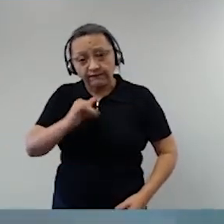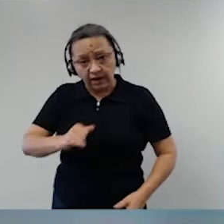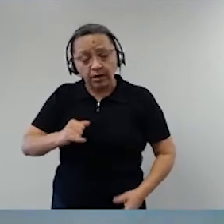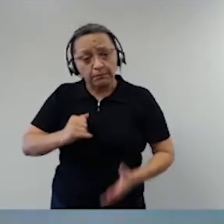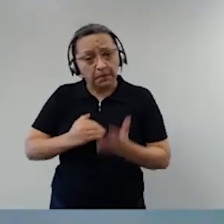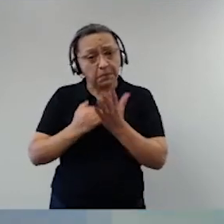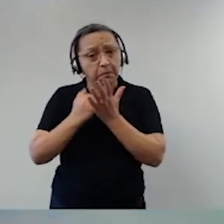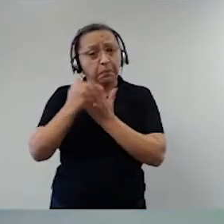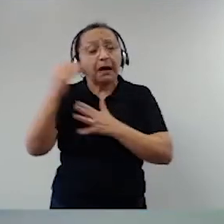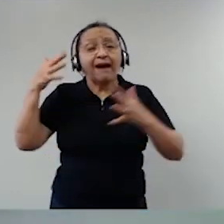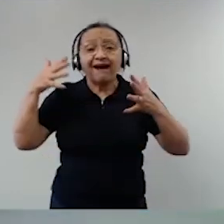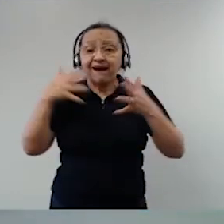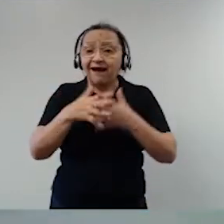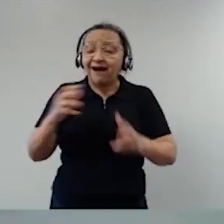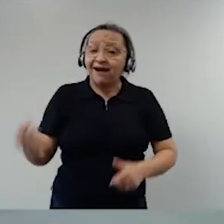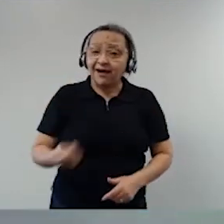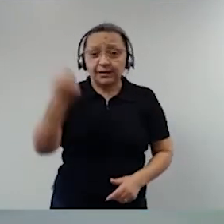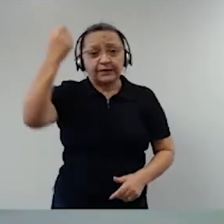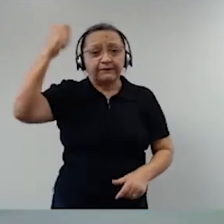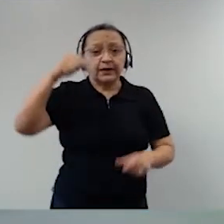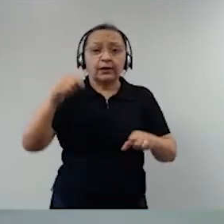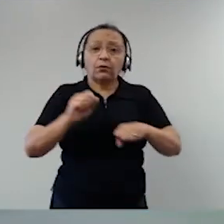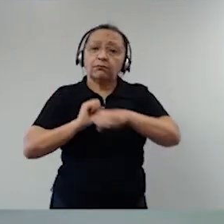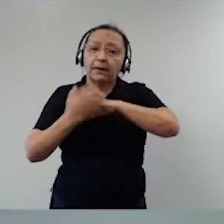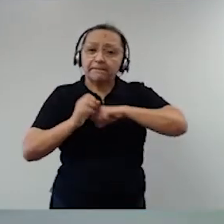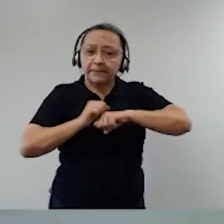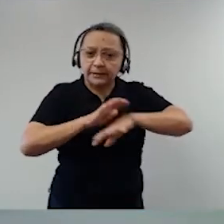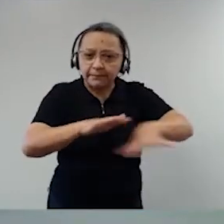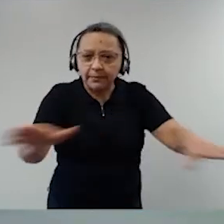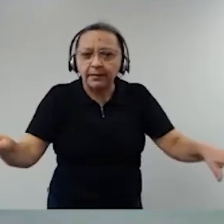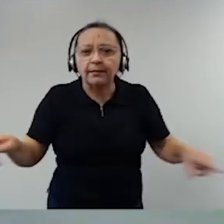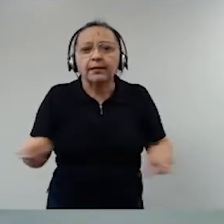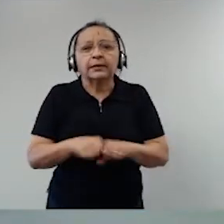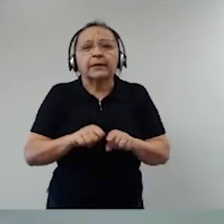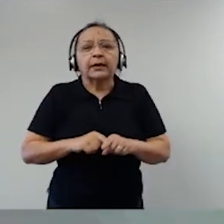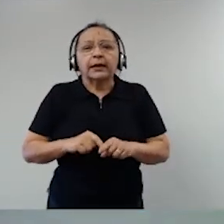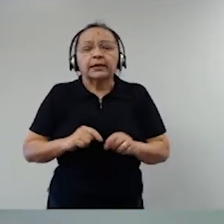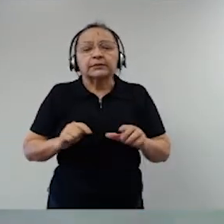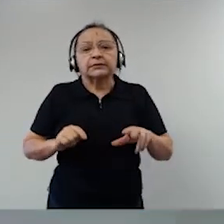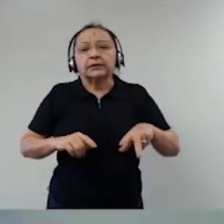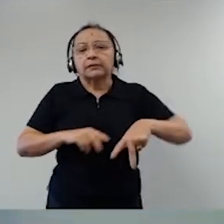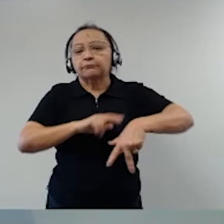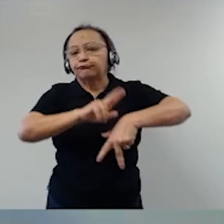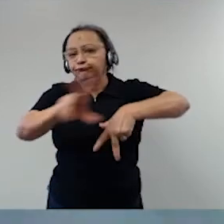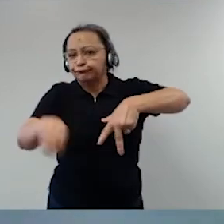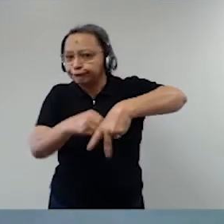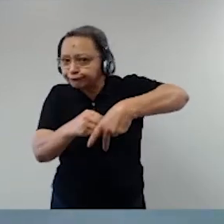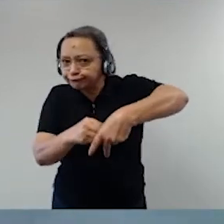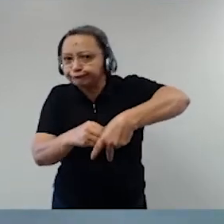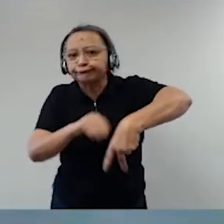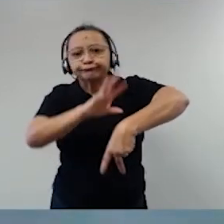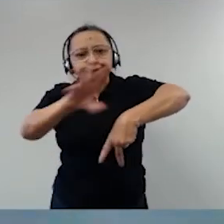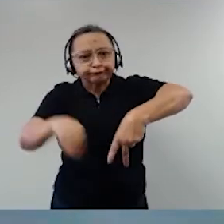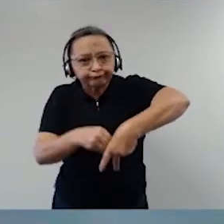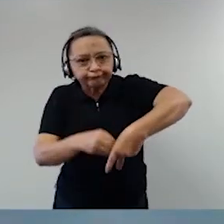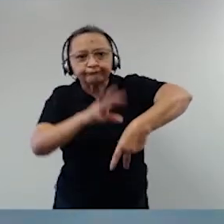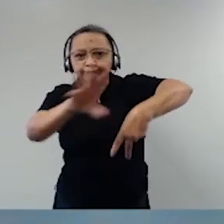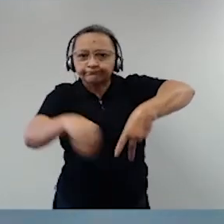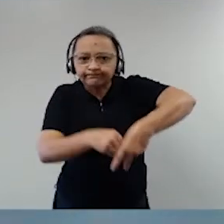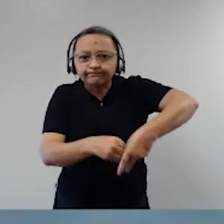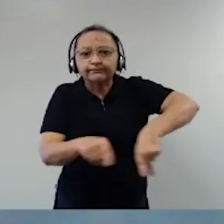desigualdade social, o problema dos privilégios, a corrupção agora que também é uma